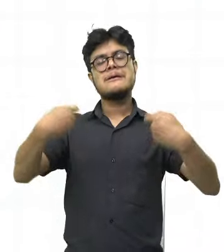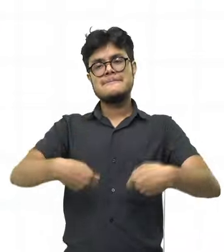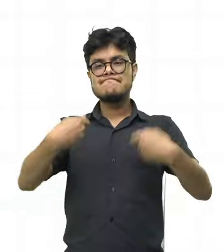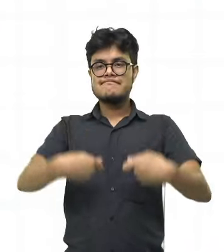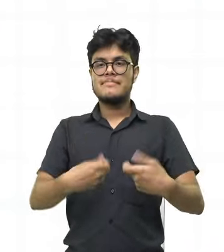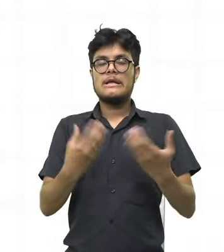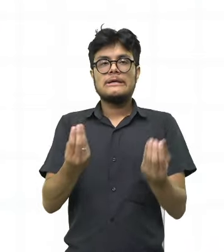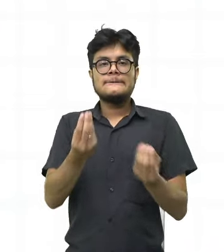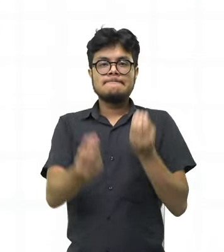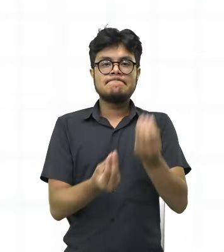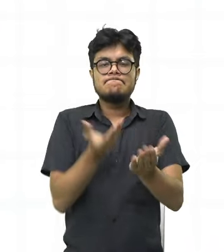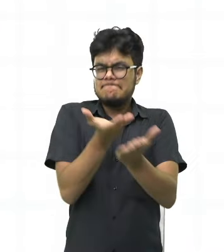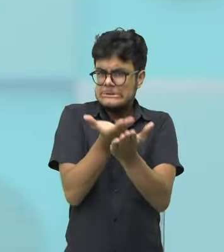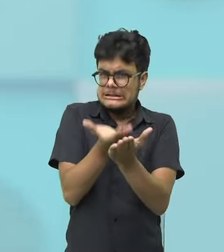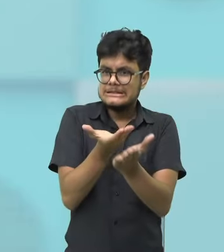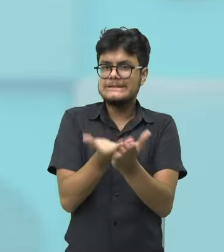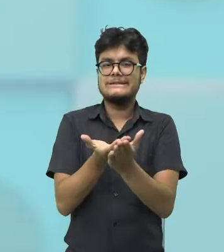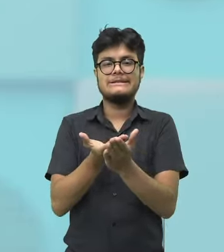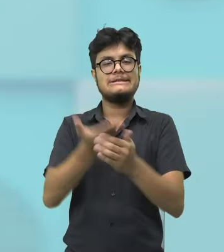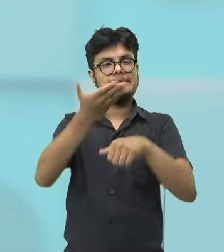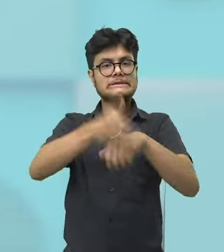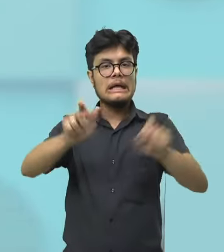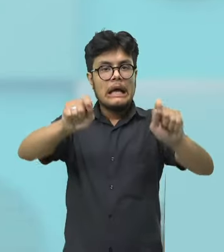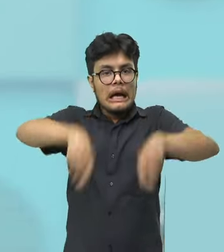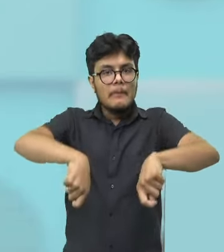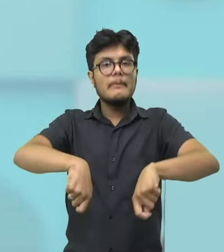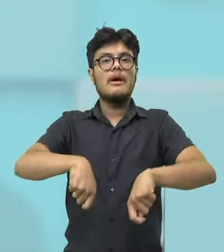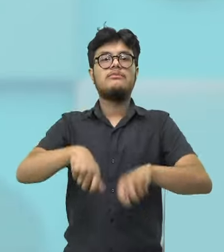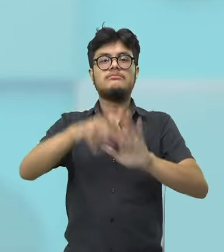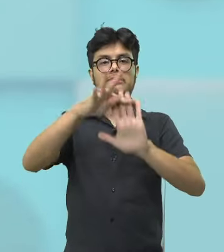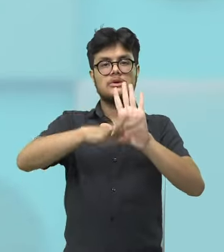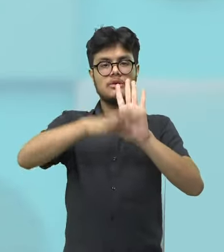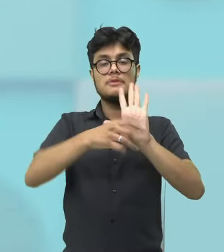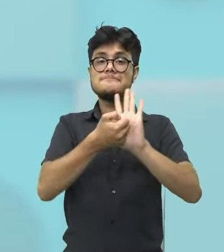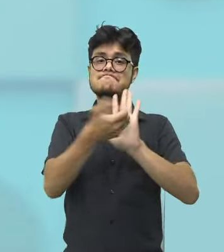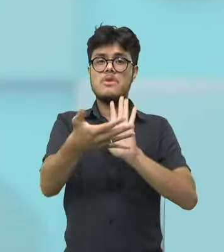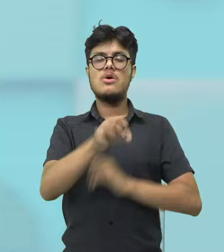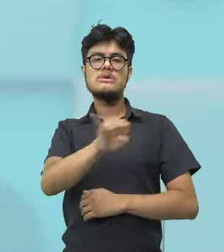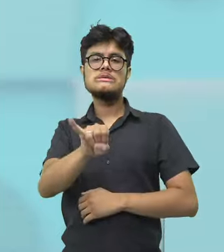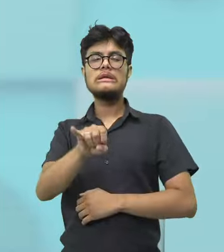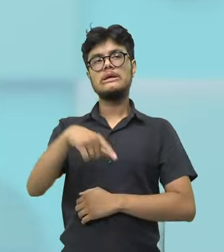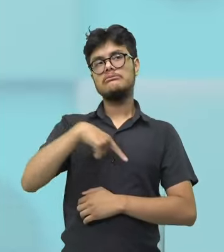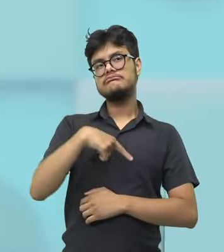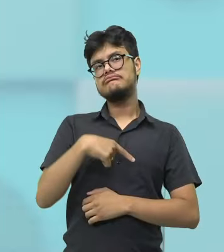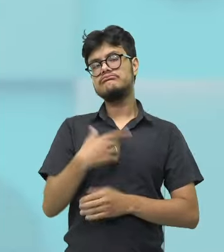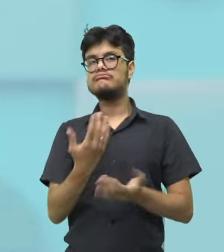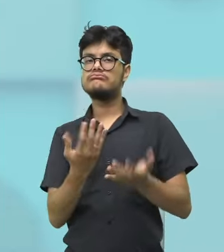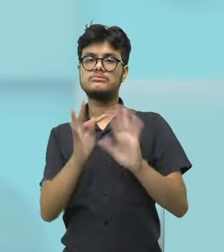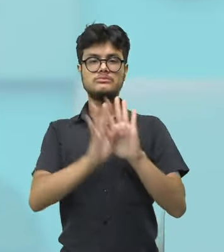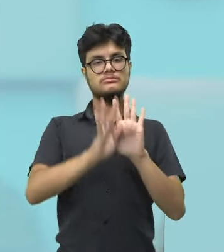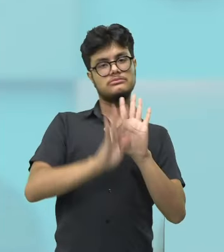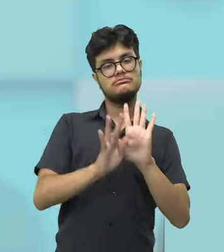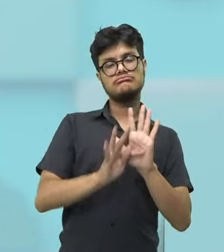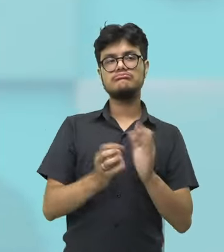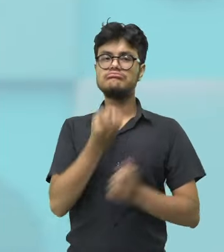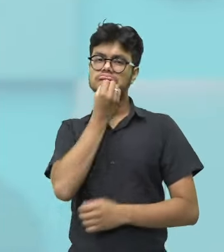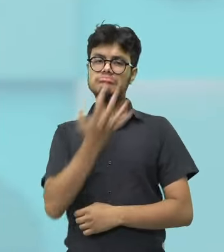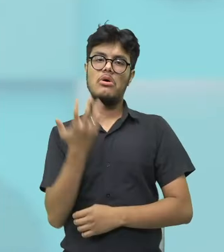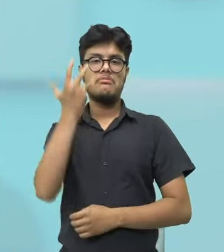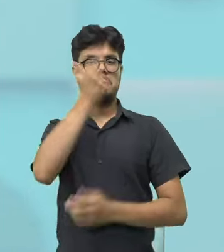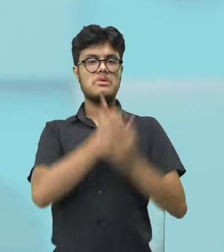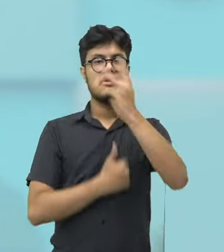né? Exige ali você estudar, até mesmo para produzir um poema. é assim, ah, não, se eu quero um poema bem elaborado, bem